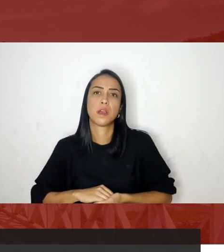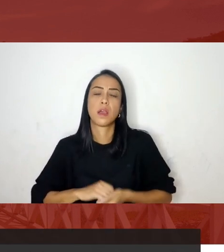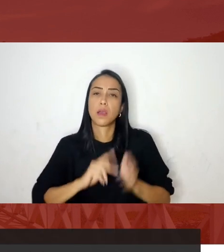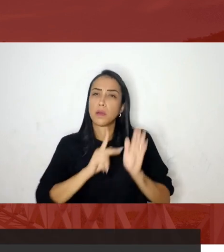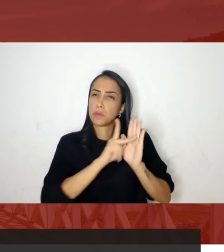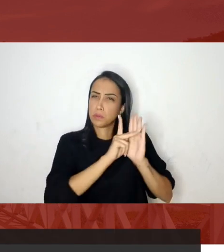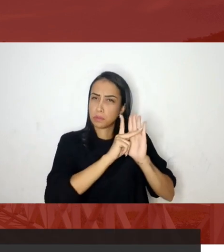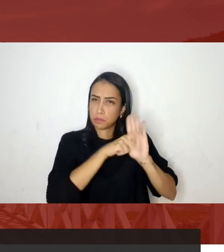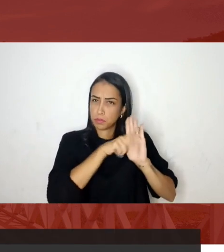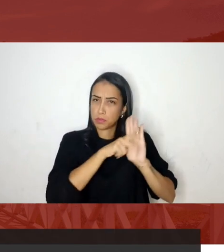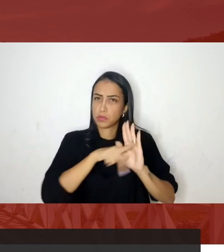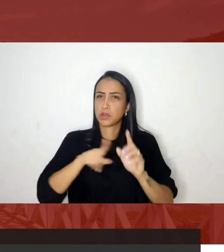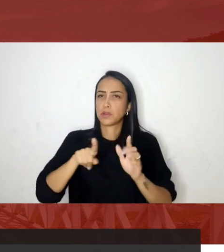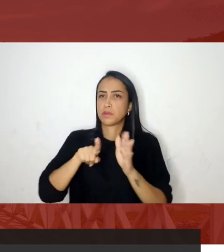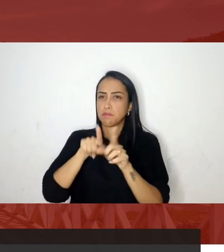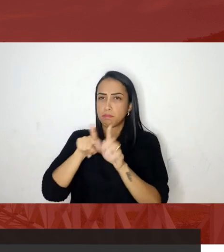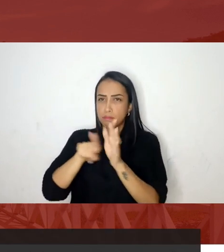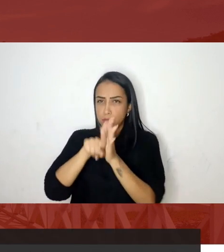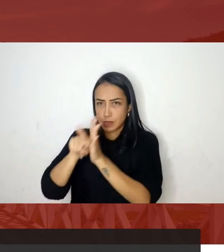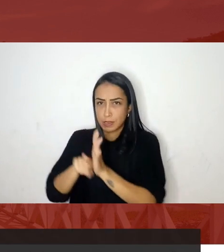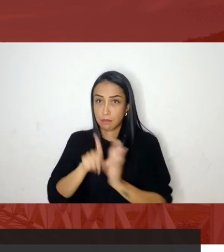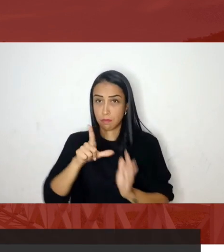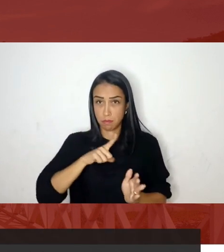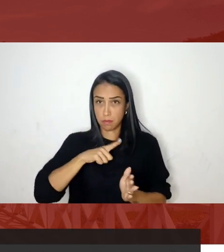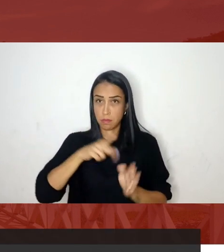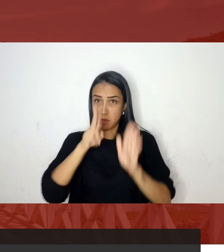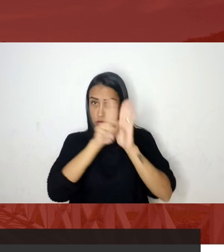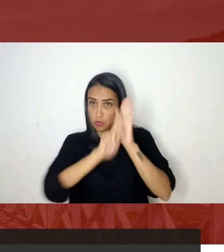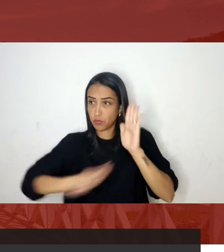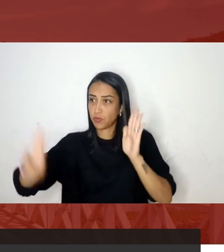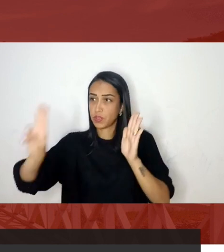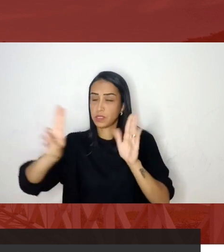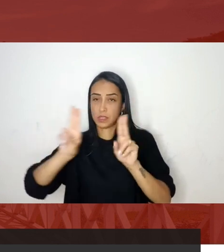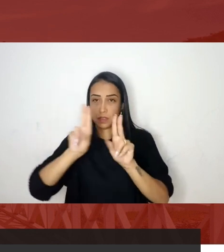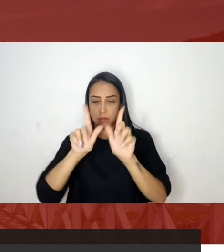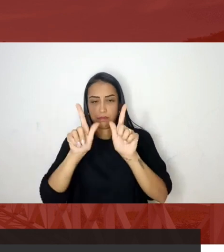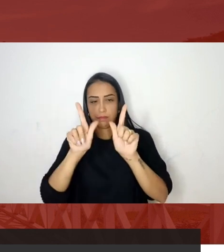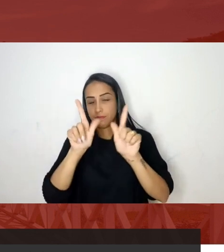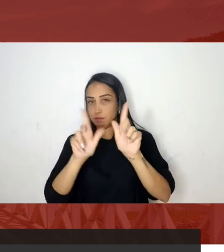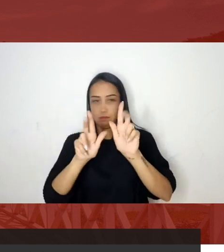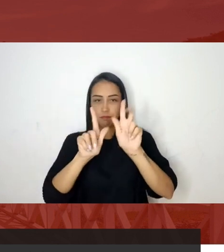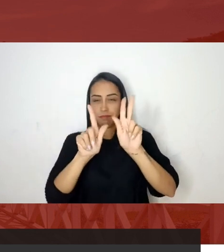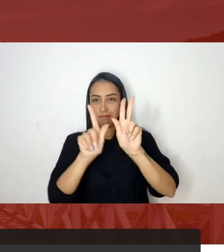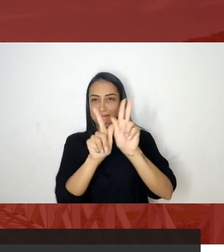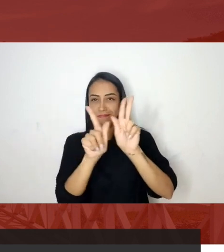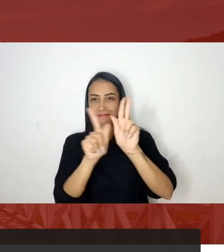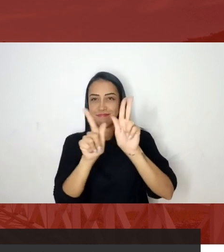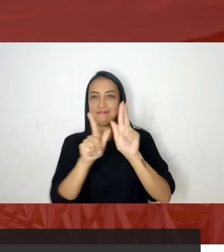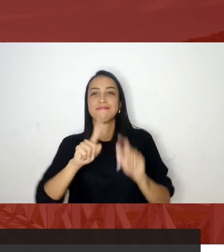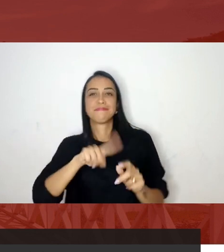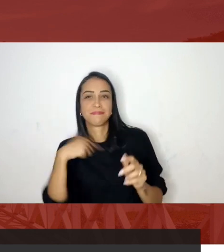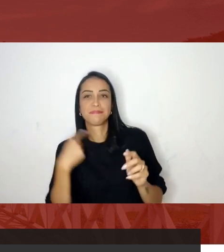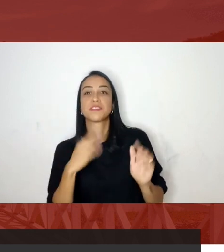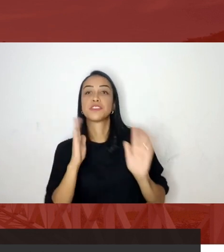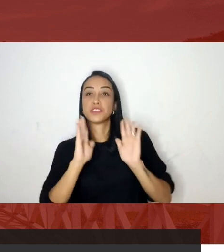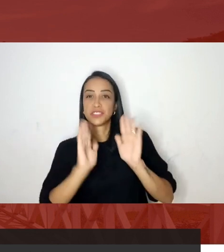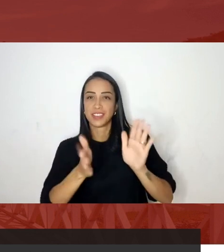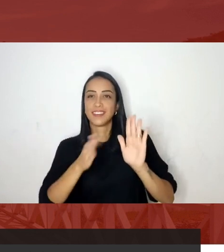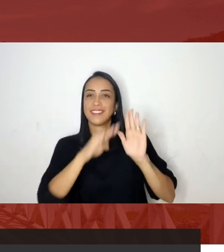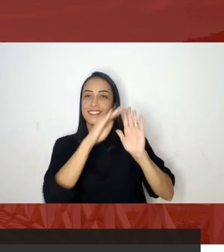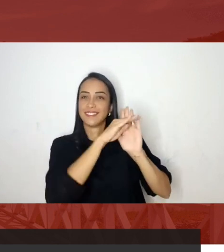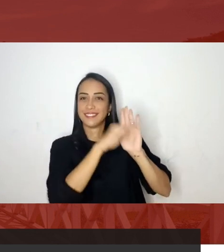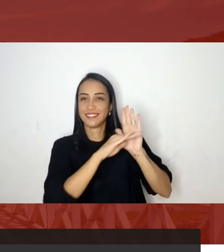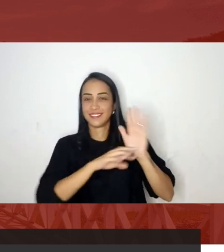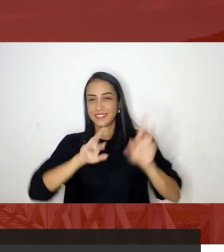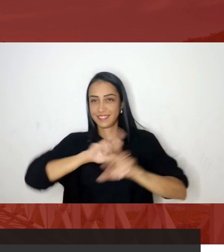que eu tenho aqui na Universidade Estadual de Goiás e nós já catalogamos diversos casos